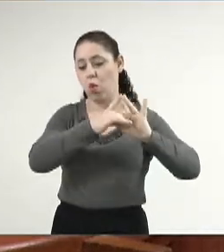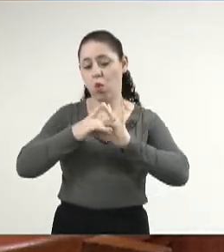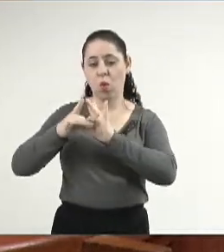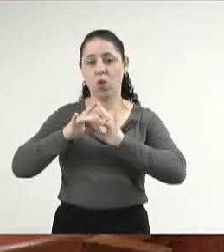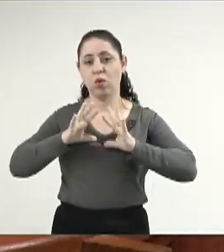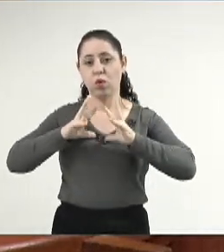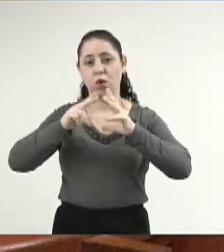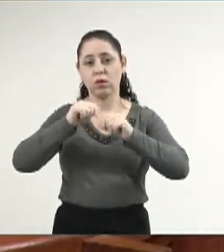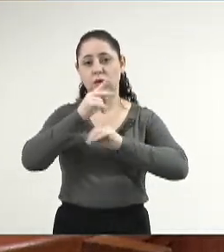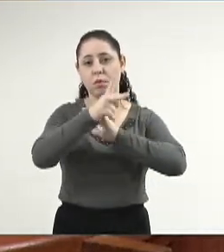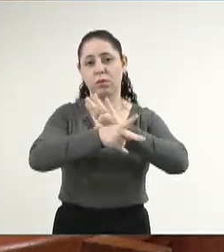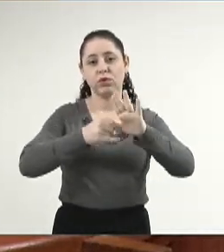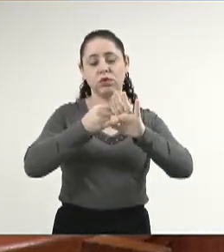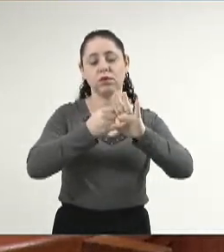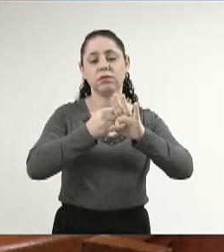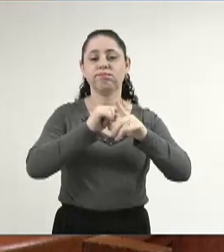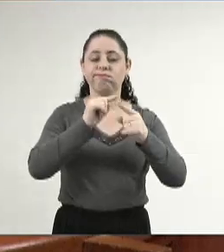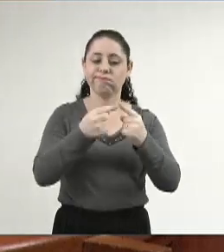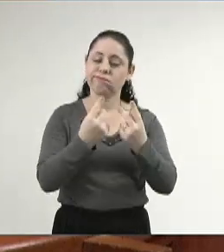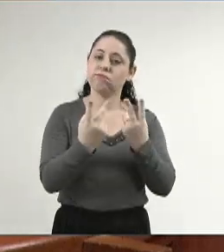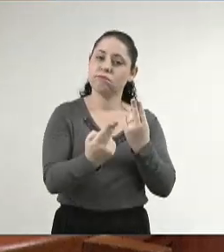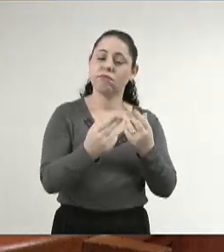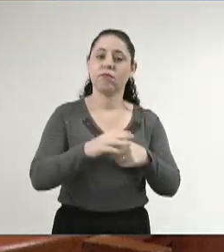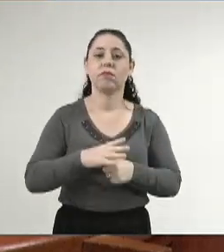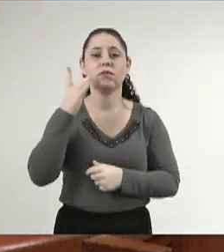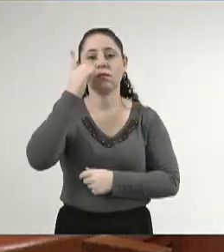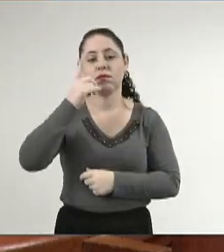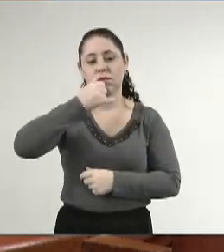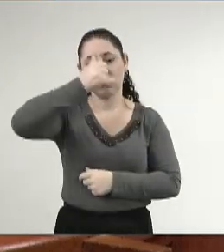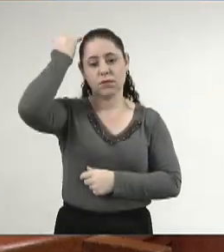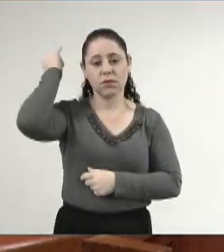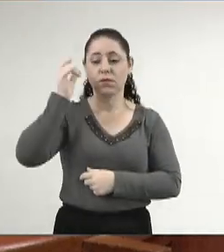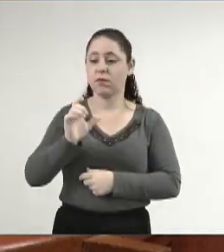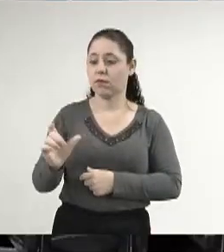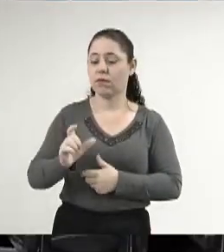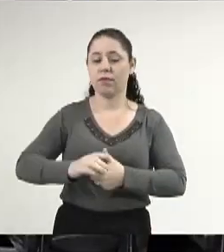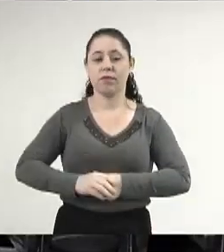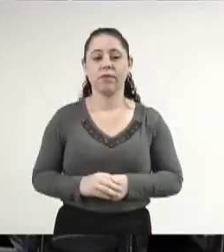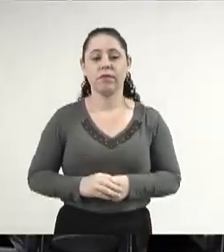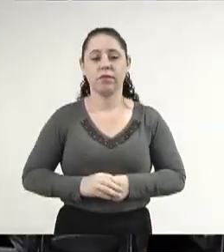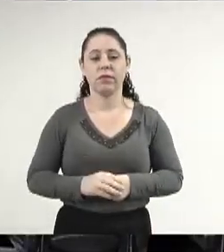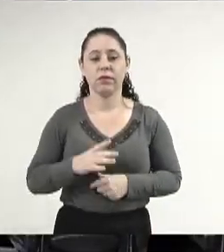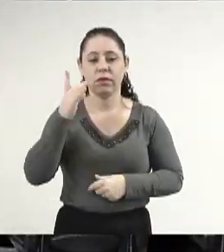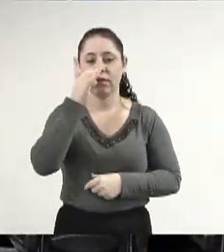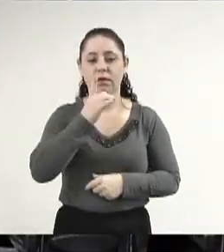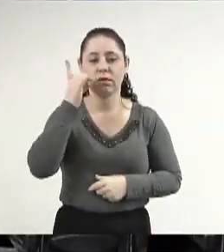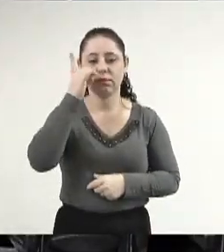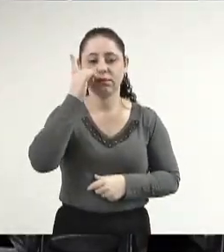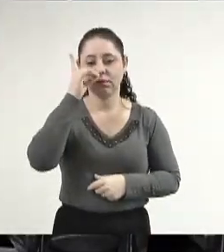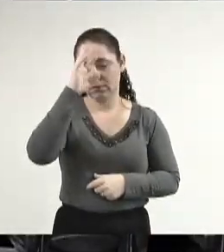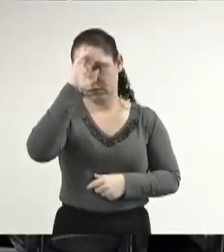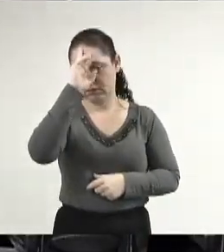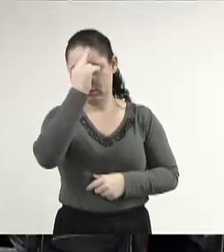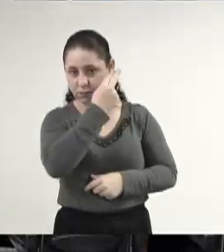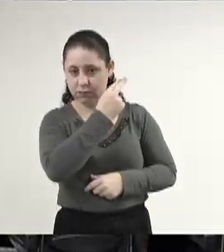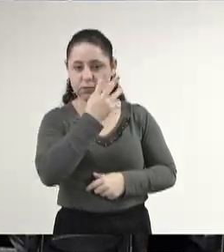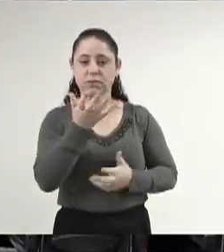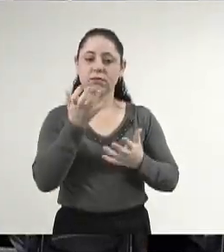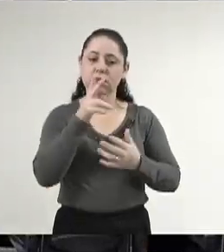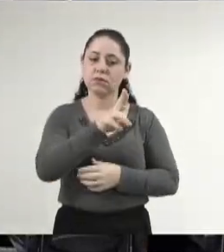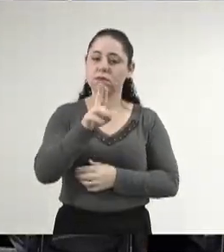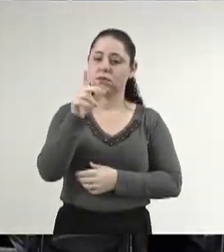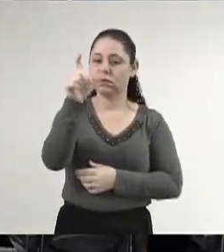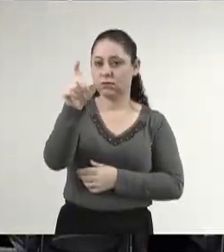todos em torno de um projeto comum. Deputado Júnior Mock, com a palavra. Deputado, professor Rinaldo, eu quero, em seu